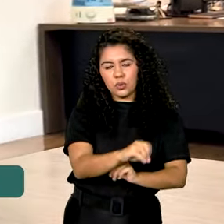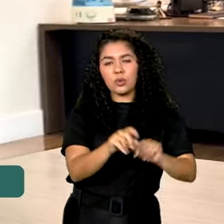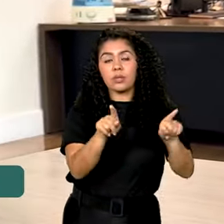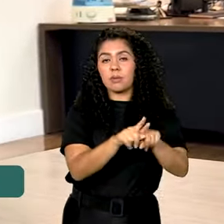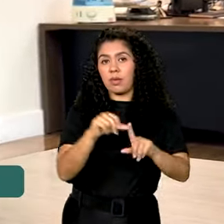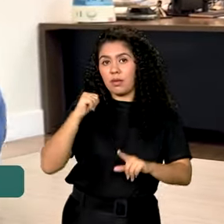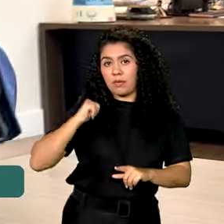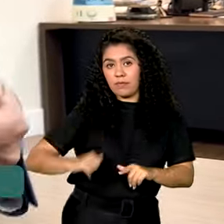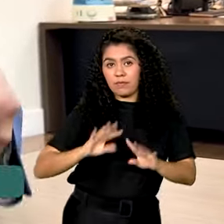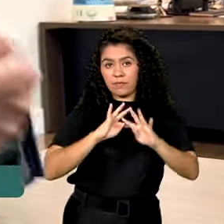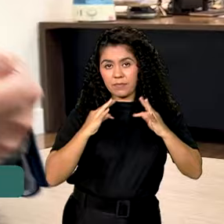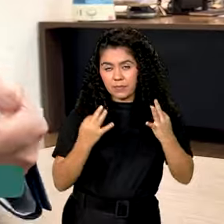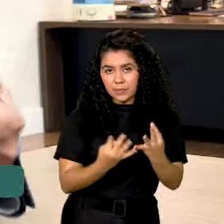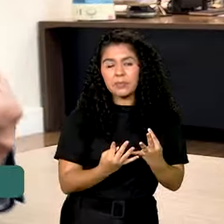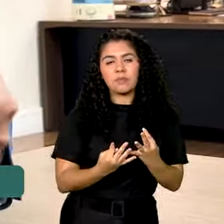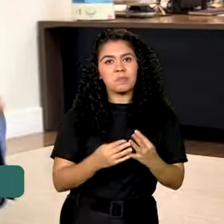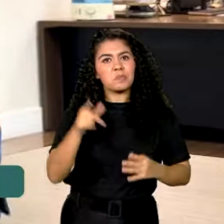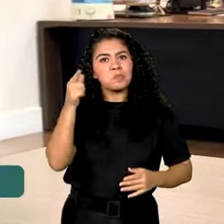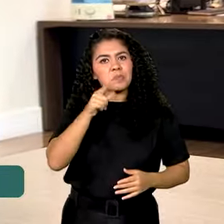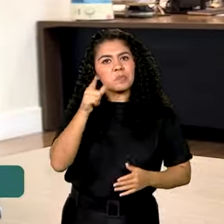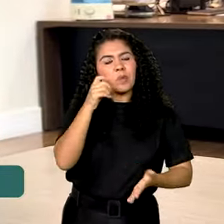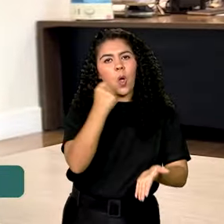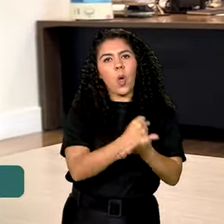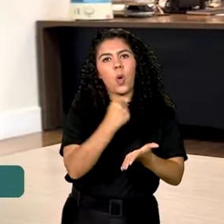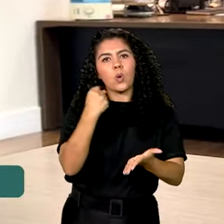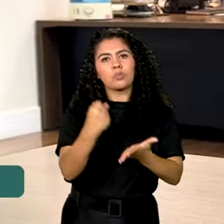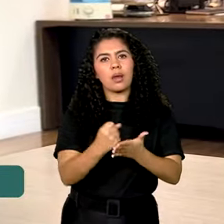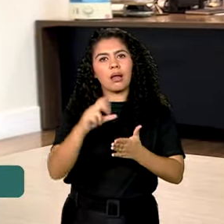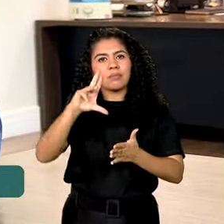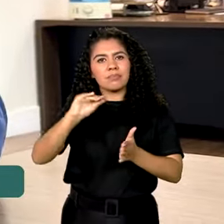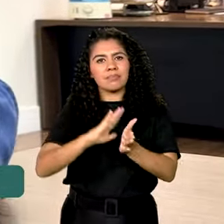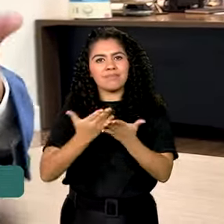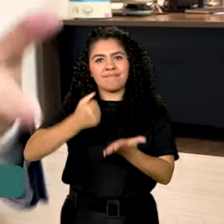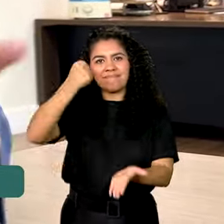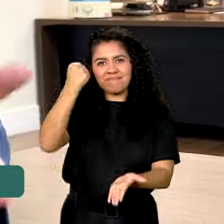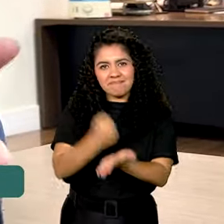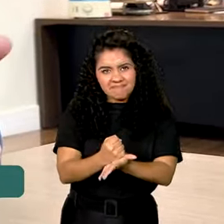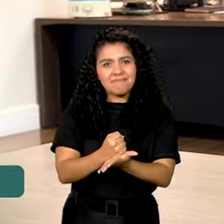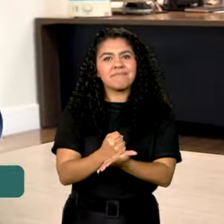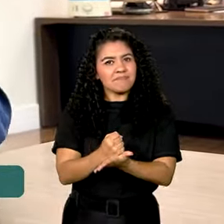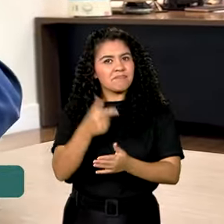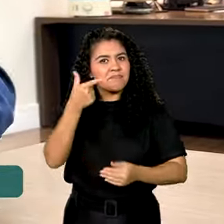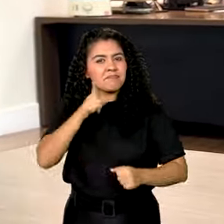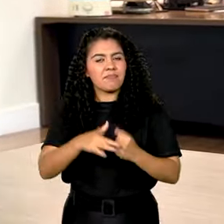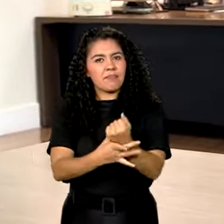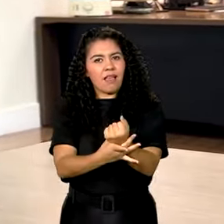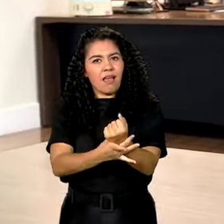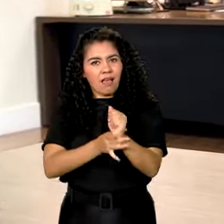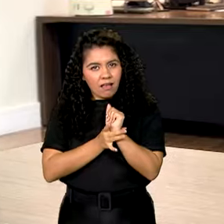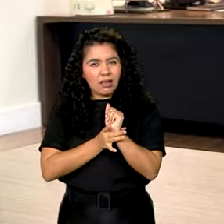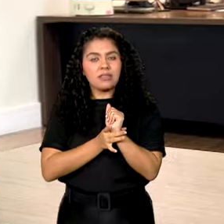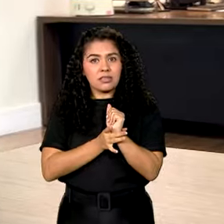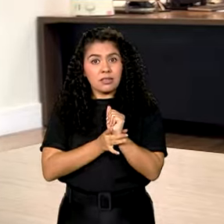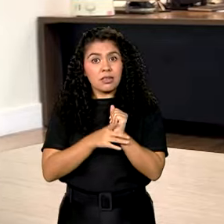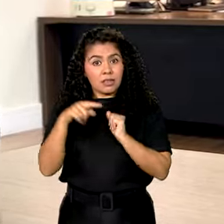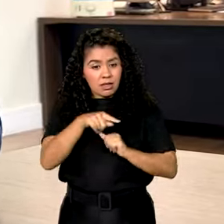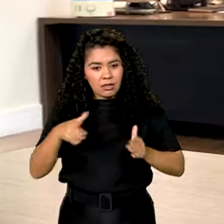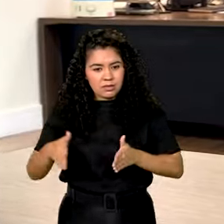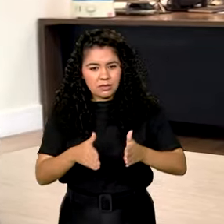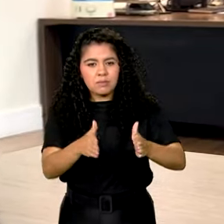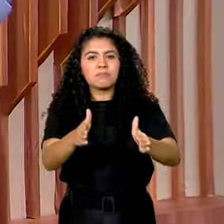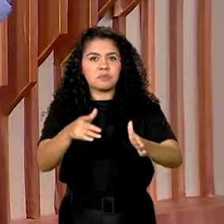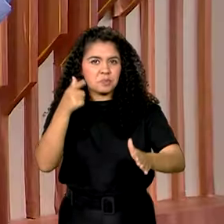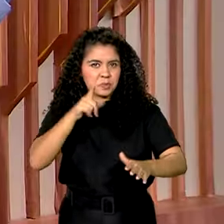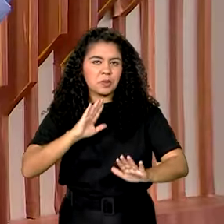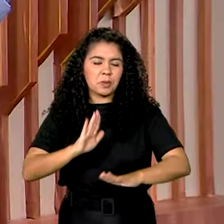Família, que tiveram um contrato de trabalho formal. Ali, a garantia de que esse caminho vai prosseguir.